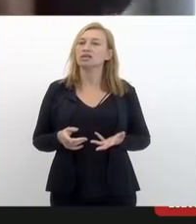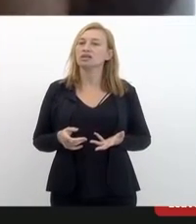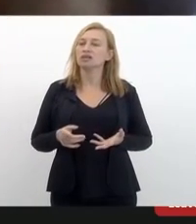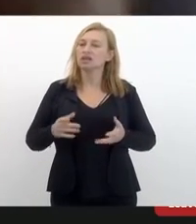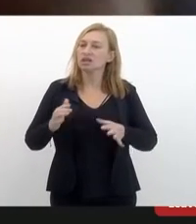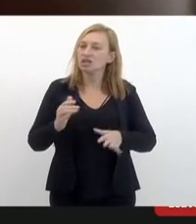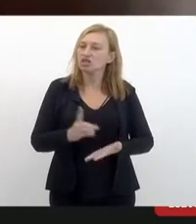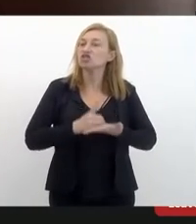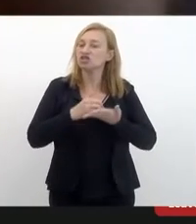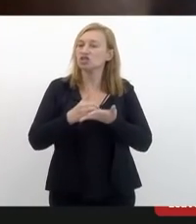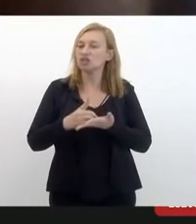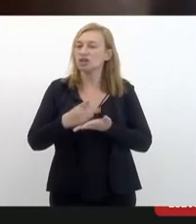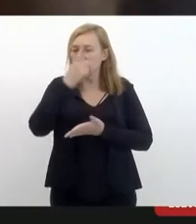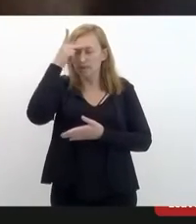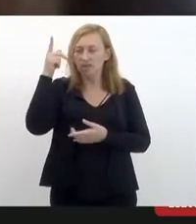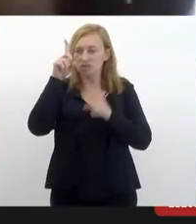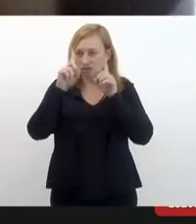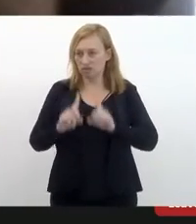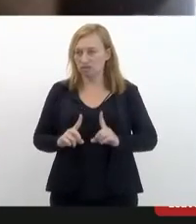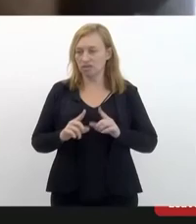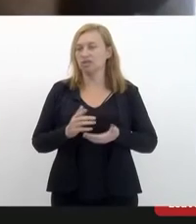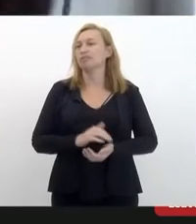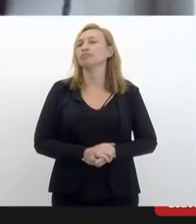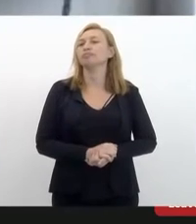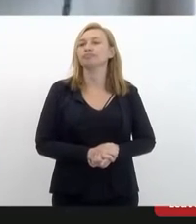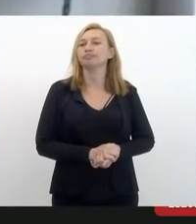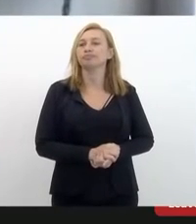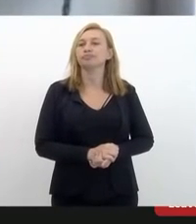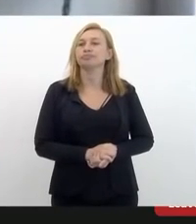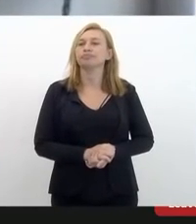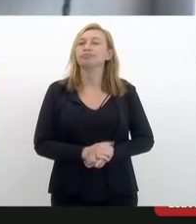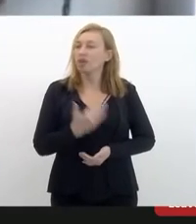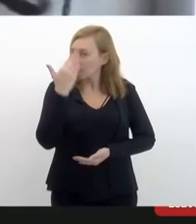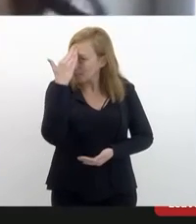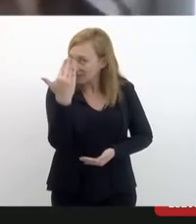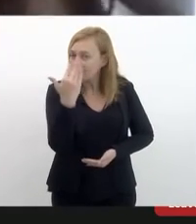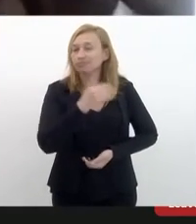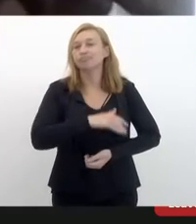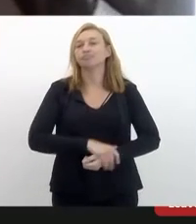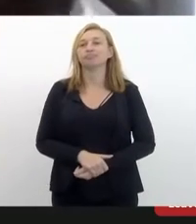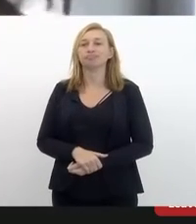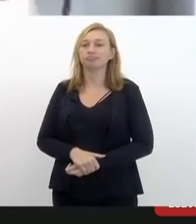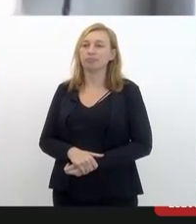dignidade à pessoa com deficiência. Obrigada.